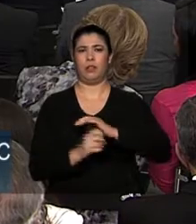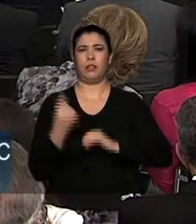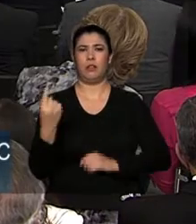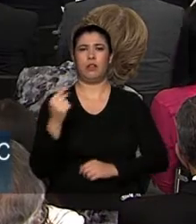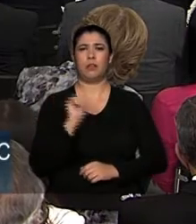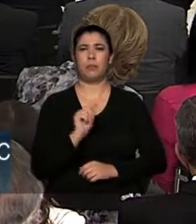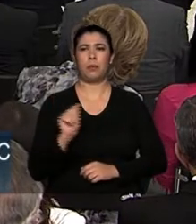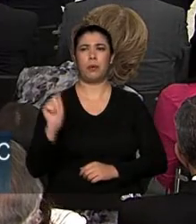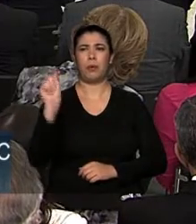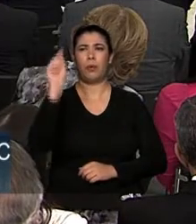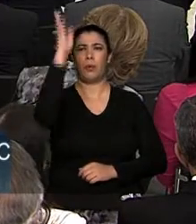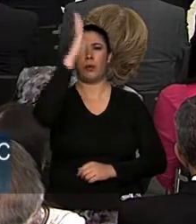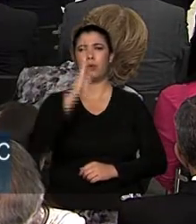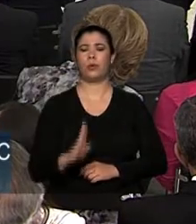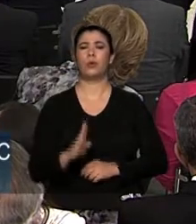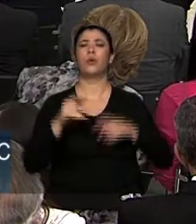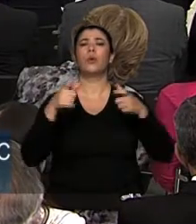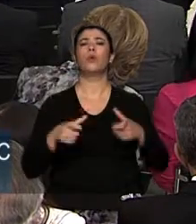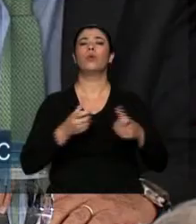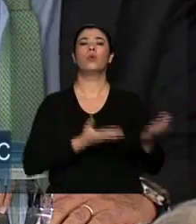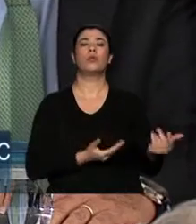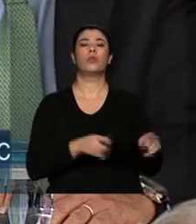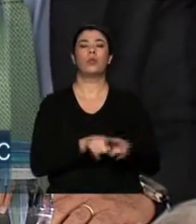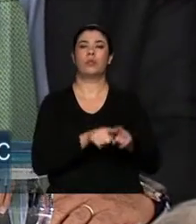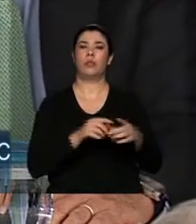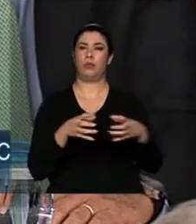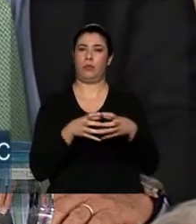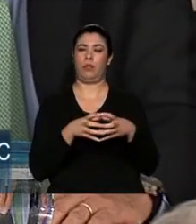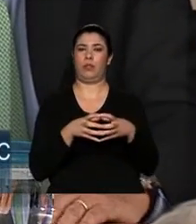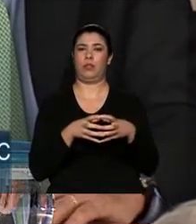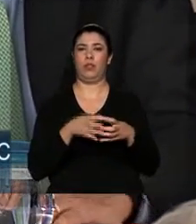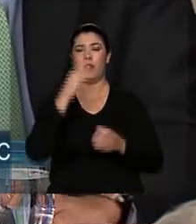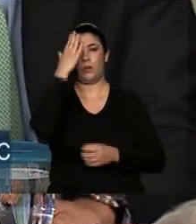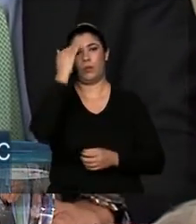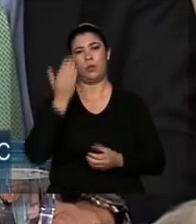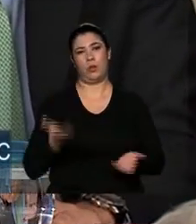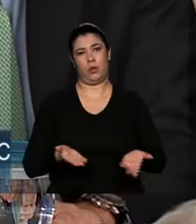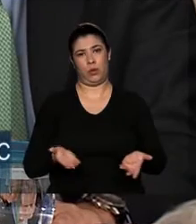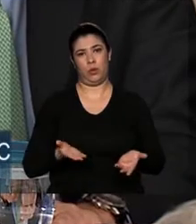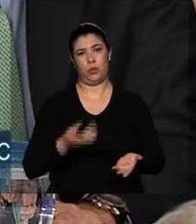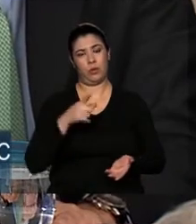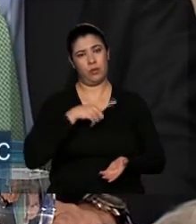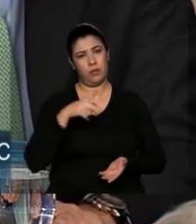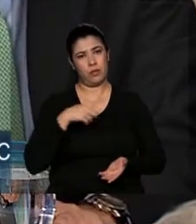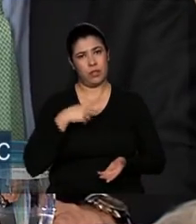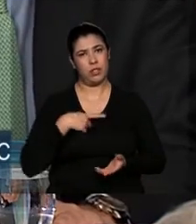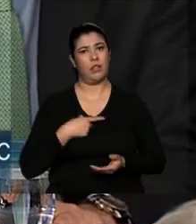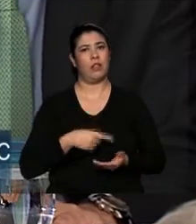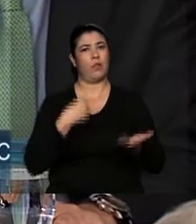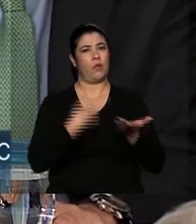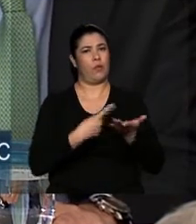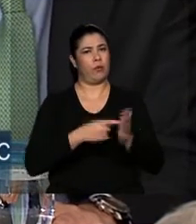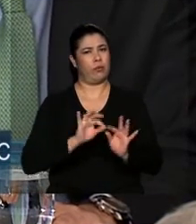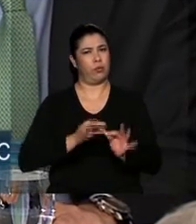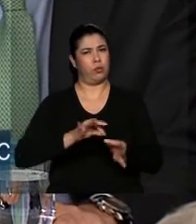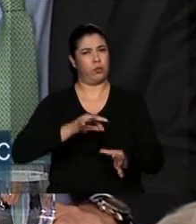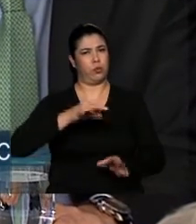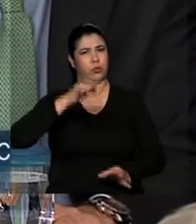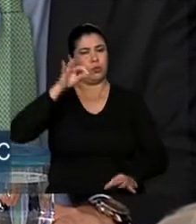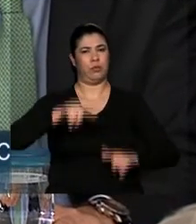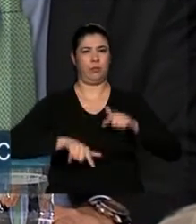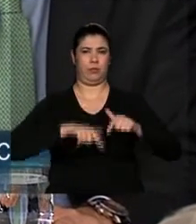Onde está o jovem, onde está a comunidade. E eu sei que hoje a senhora tem ainda uma agenda muito extensa de trabalho.